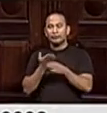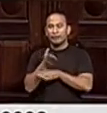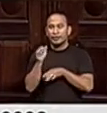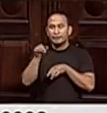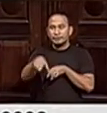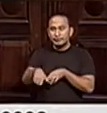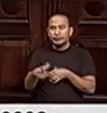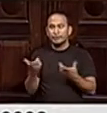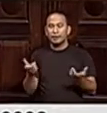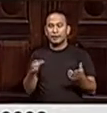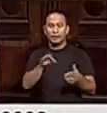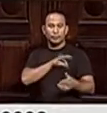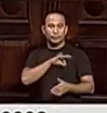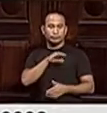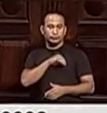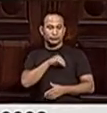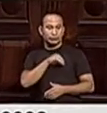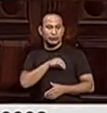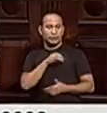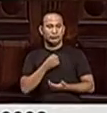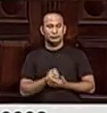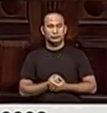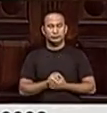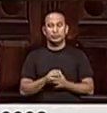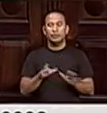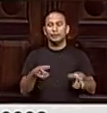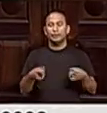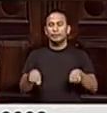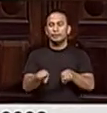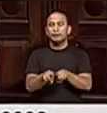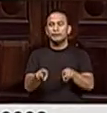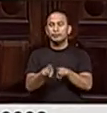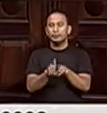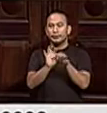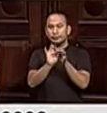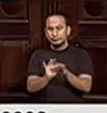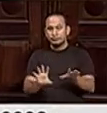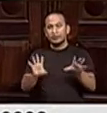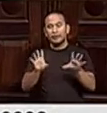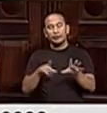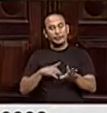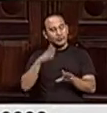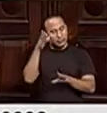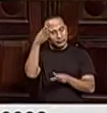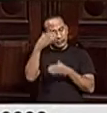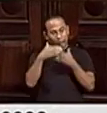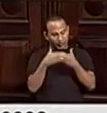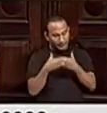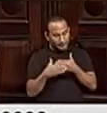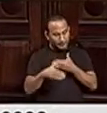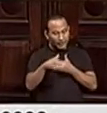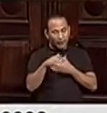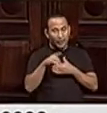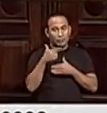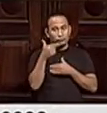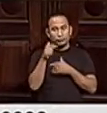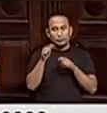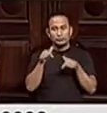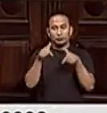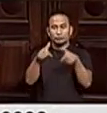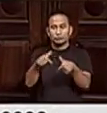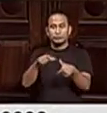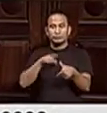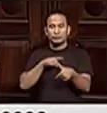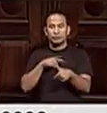casa de um oficial de justiça e também as deliberações que serão tomadas a partir das duas ações que estão em